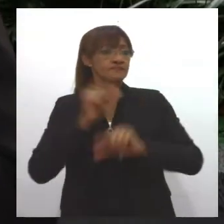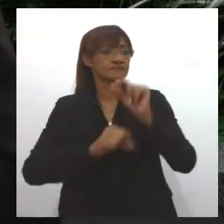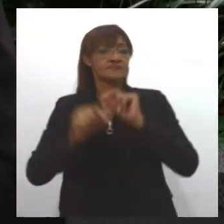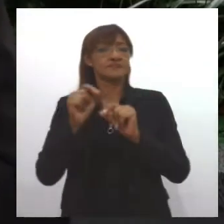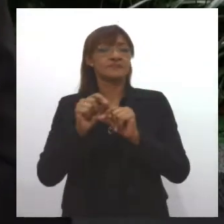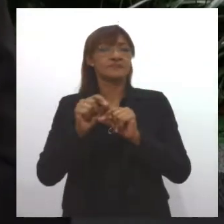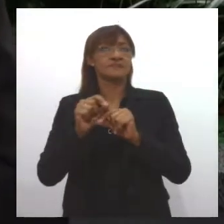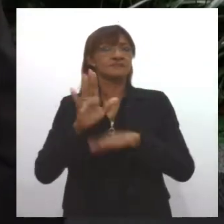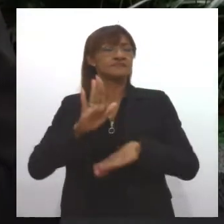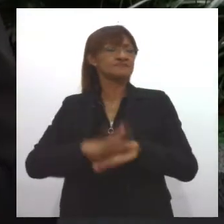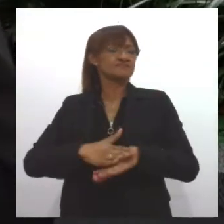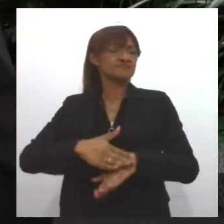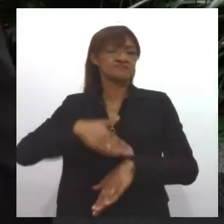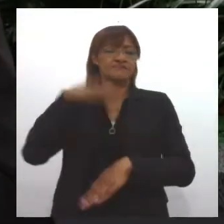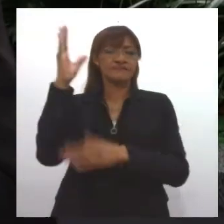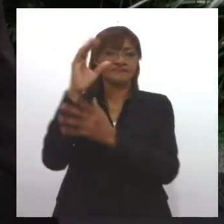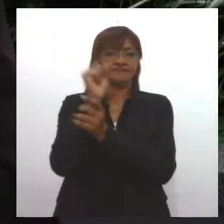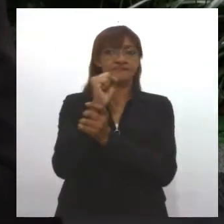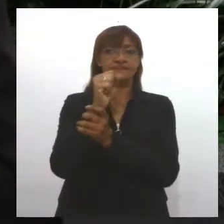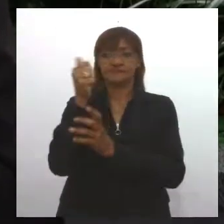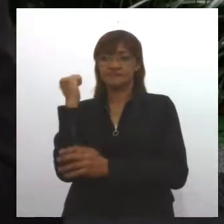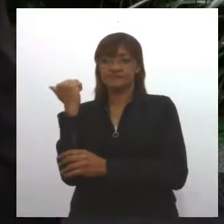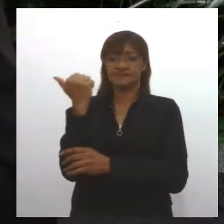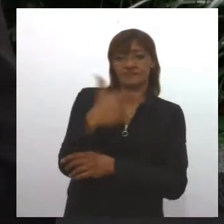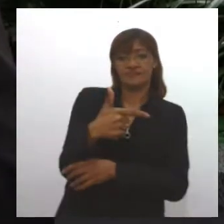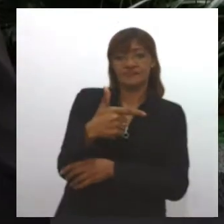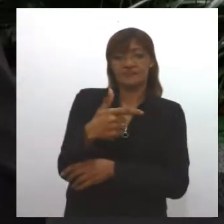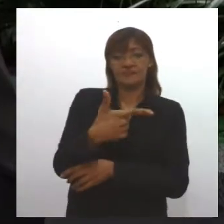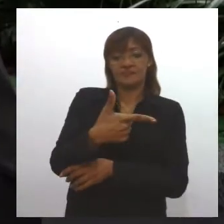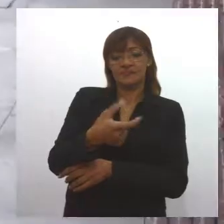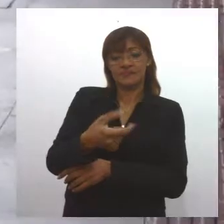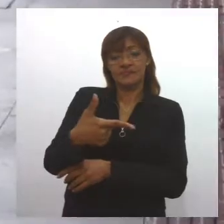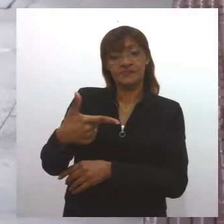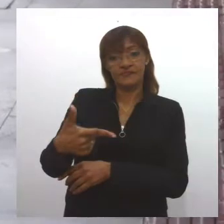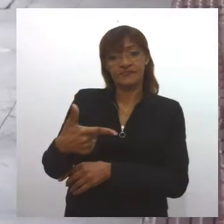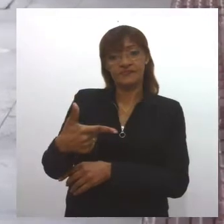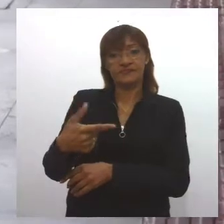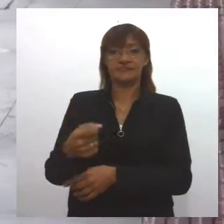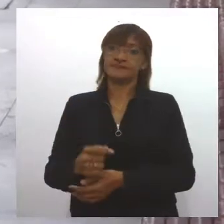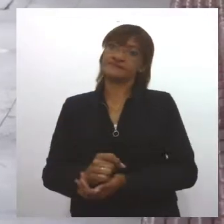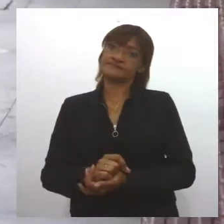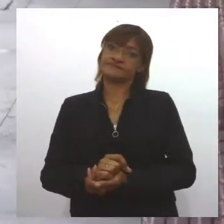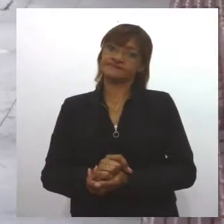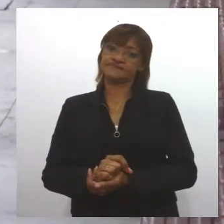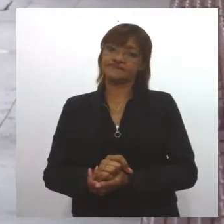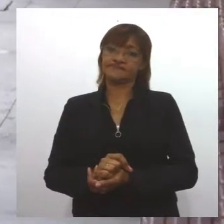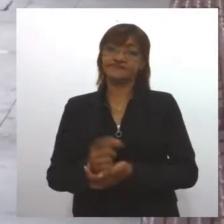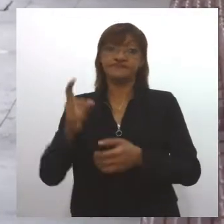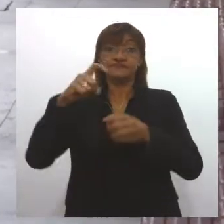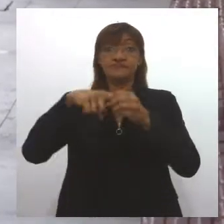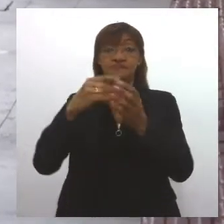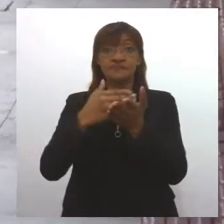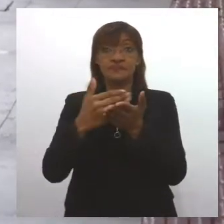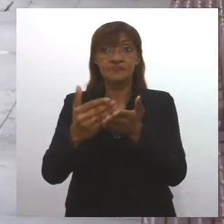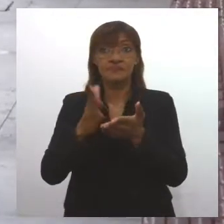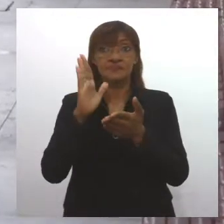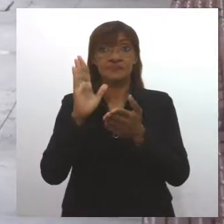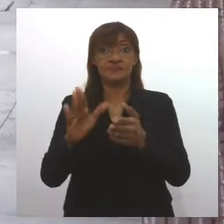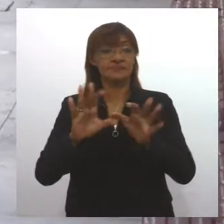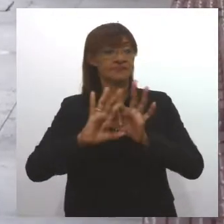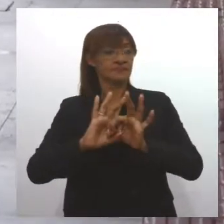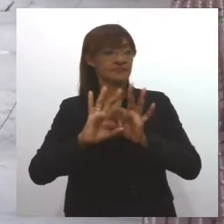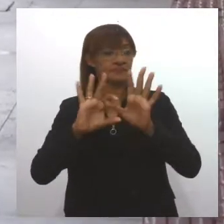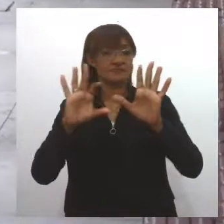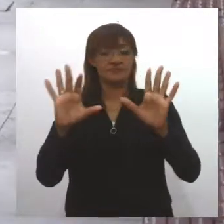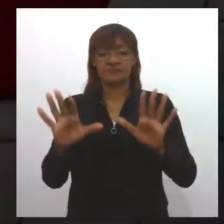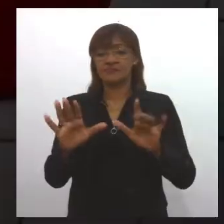mais seguro do que aquele que nós iniciamos em 2021. Mesmo com a volta às aulas autorizada, áreas